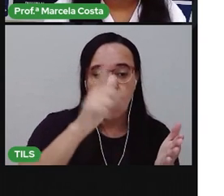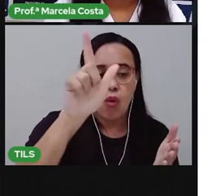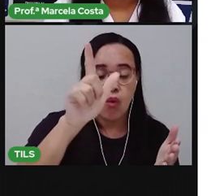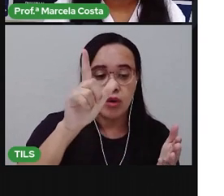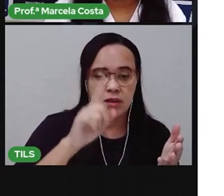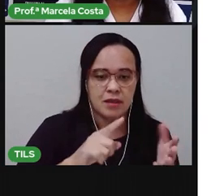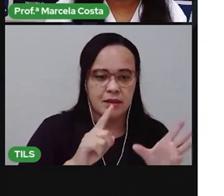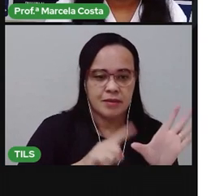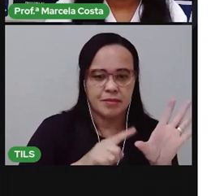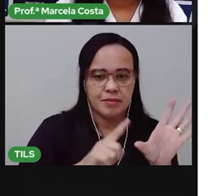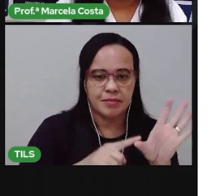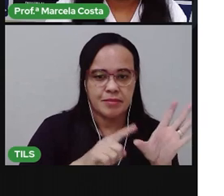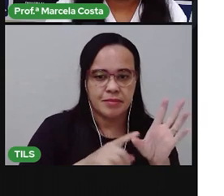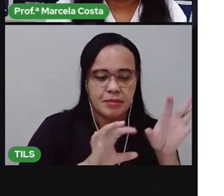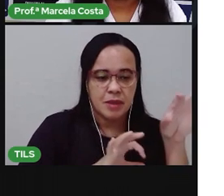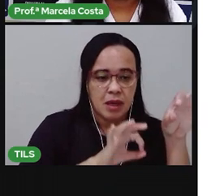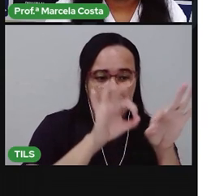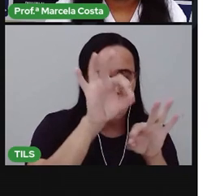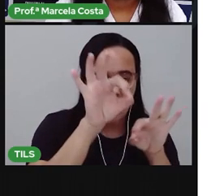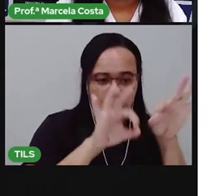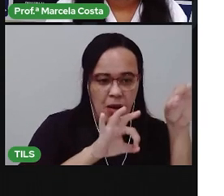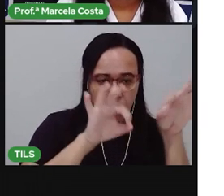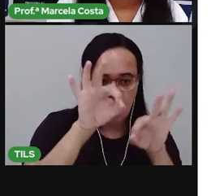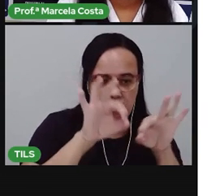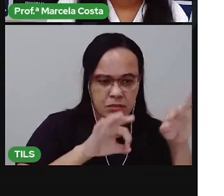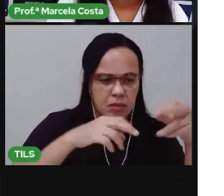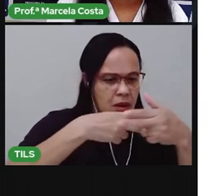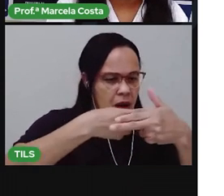Arrumar os brinquedos.